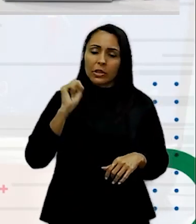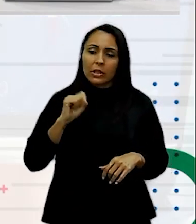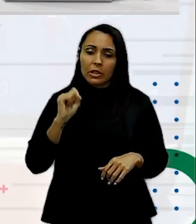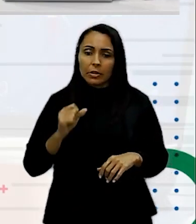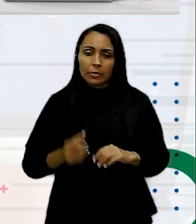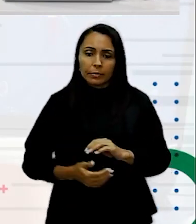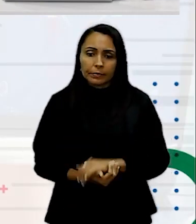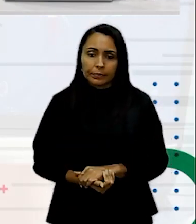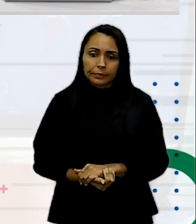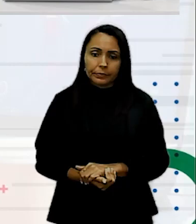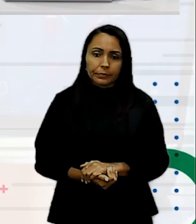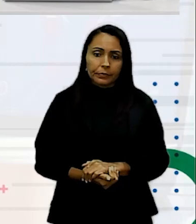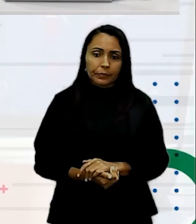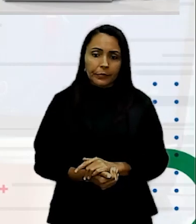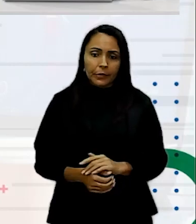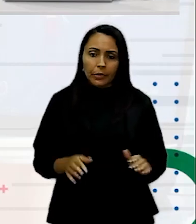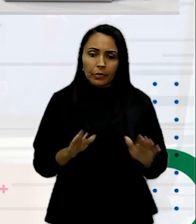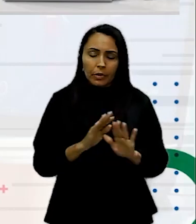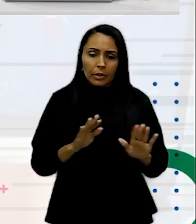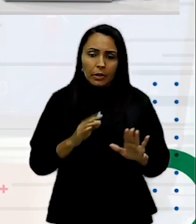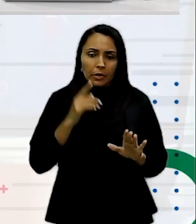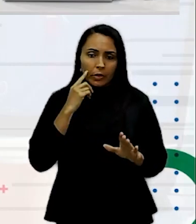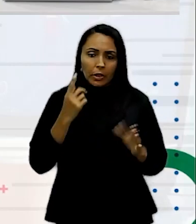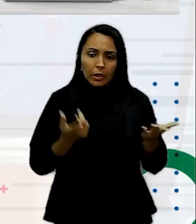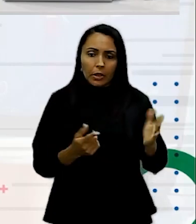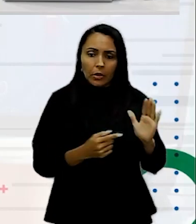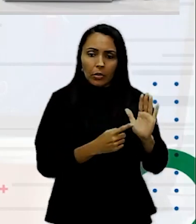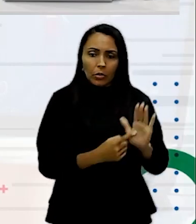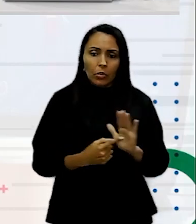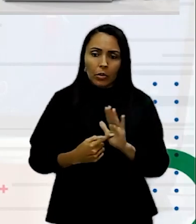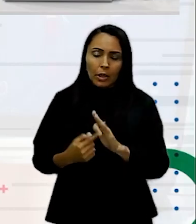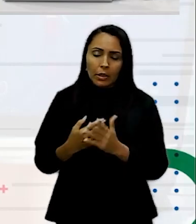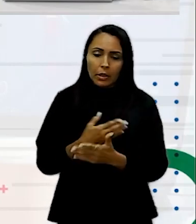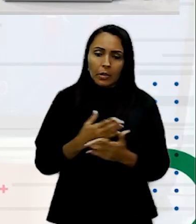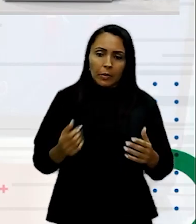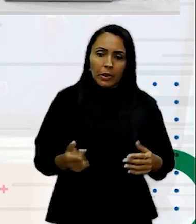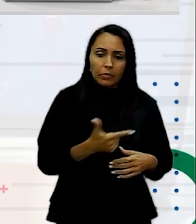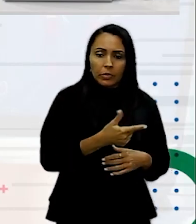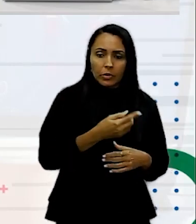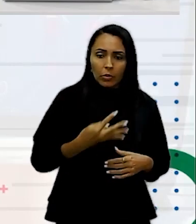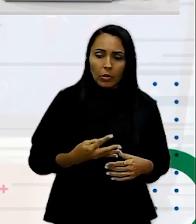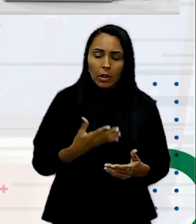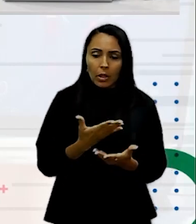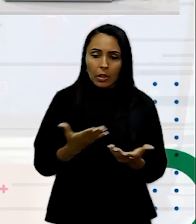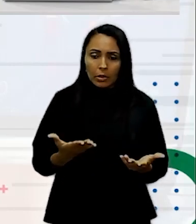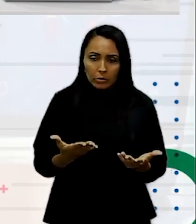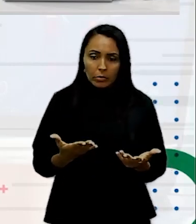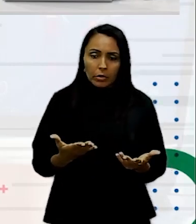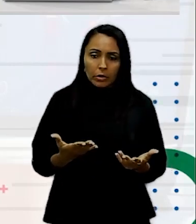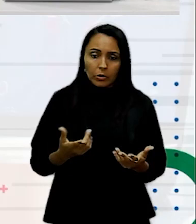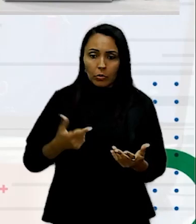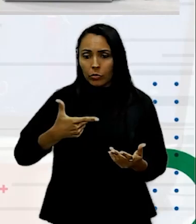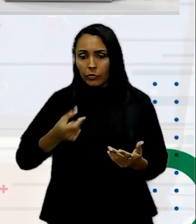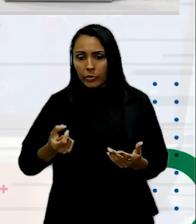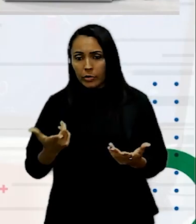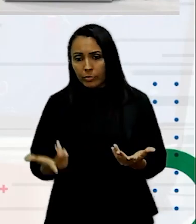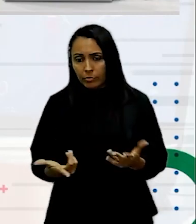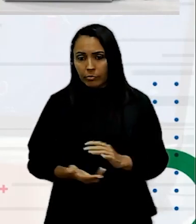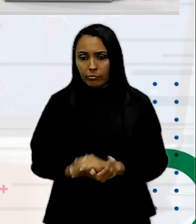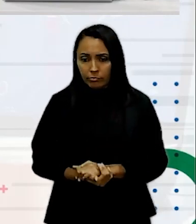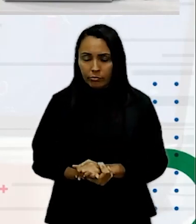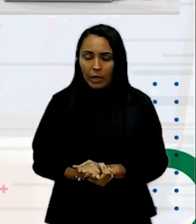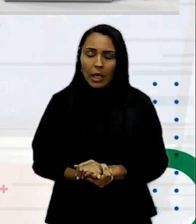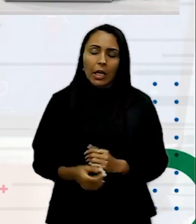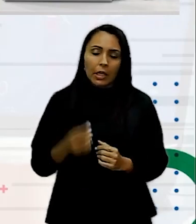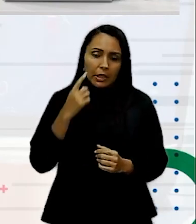Não faz sentido Eu querer Colocar Um com Altura 24 E depois Outro Com Altura 20 Eles Têm O